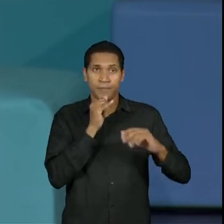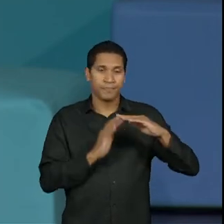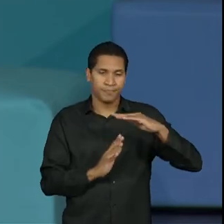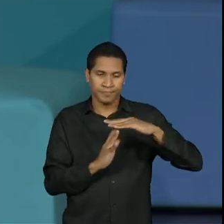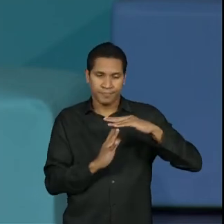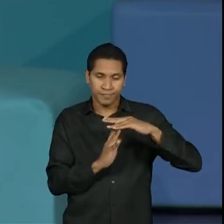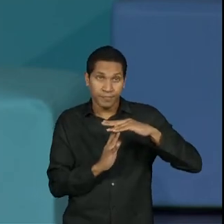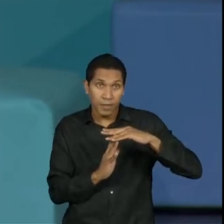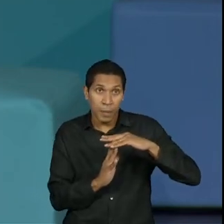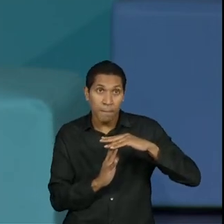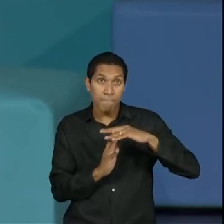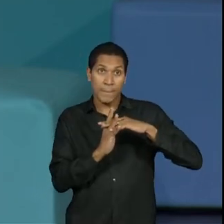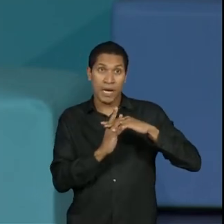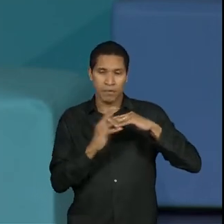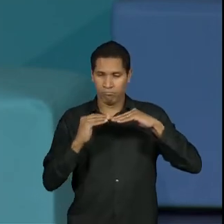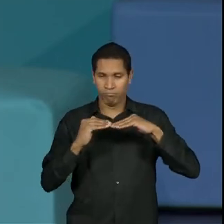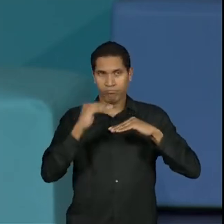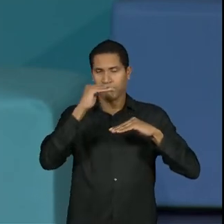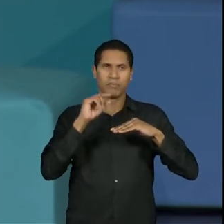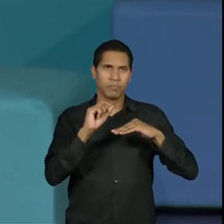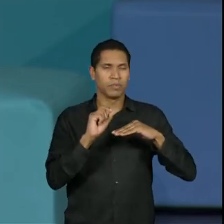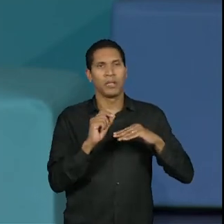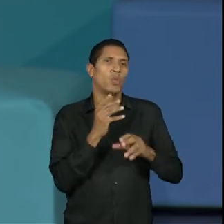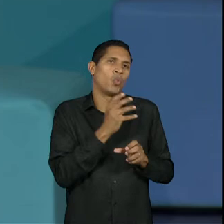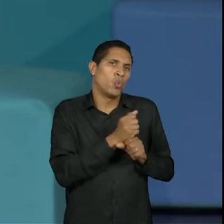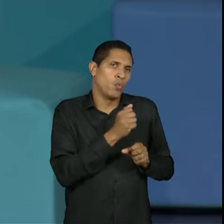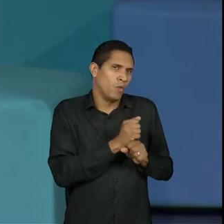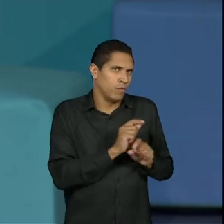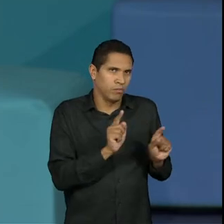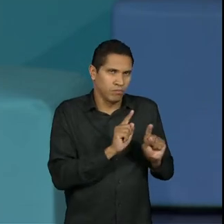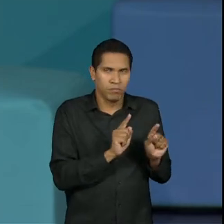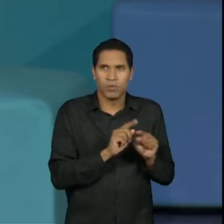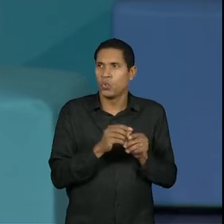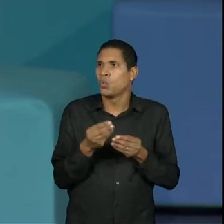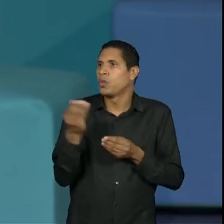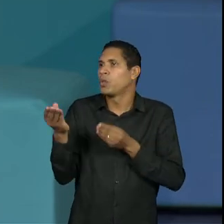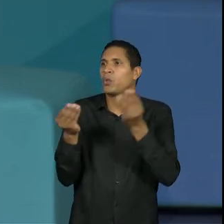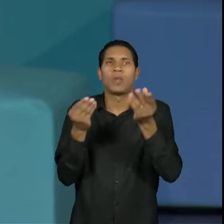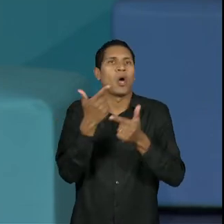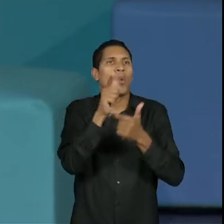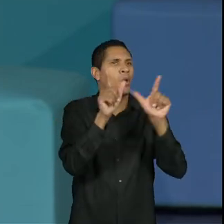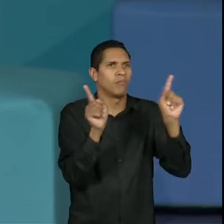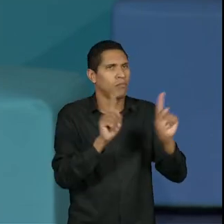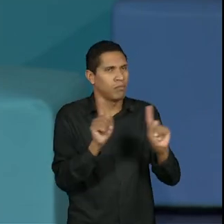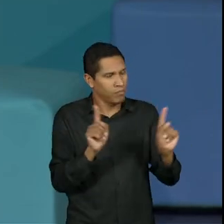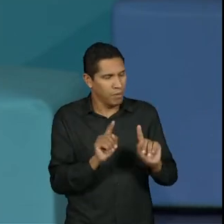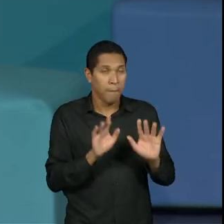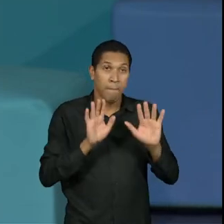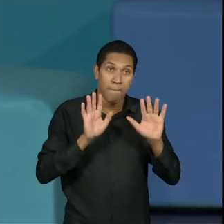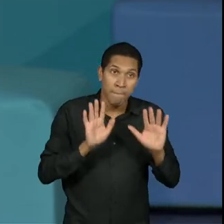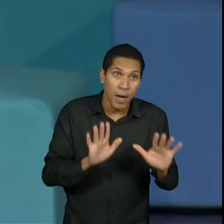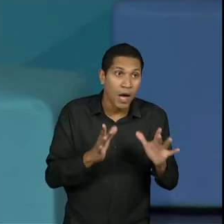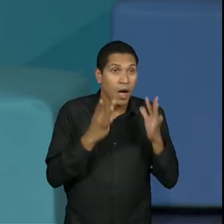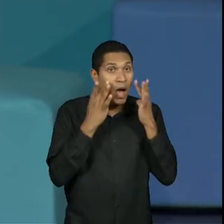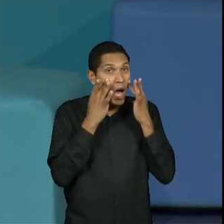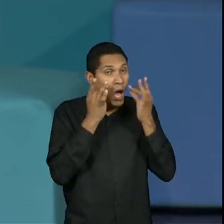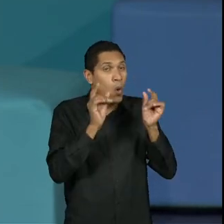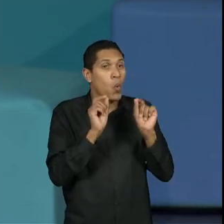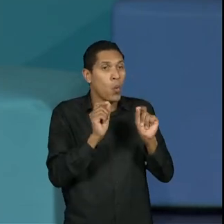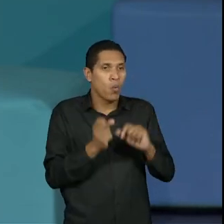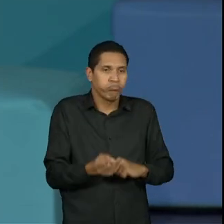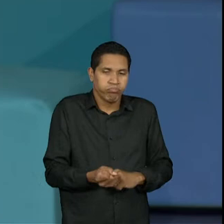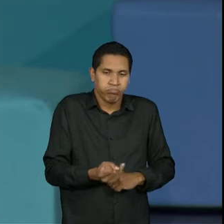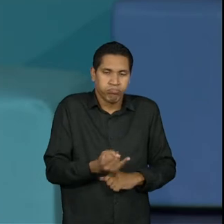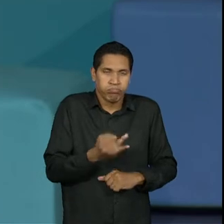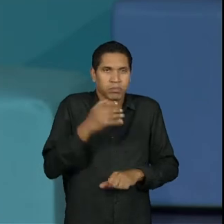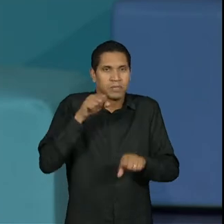contabilizado, não prejudica, não vai para lugar nenhum, só tem que tomar cuidado com a quantidade